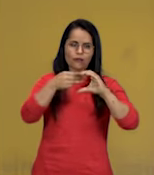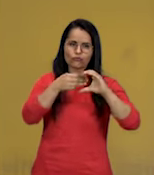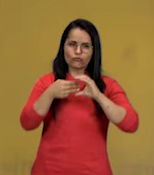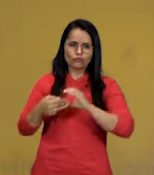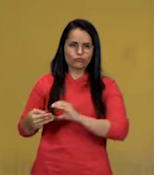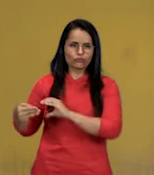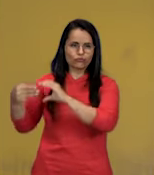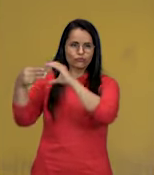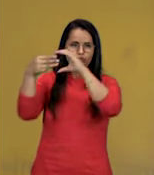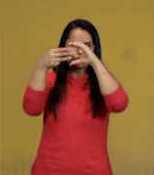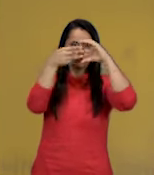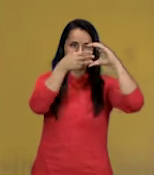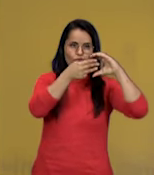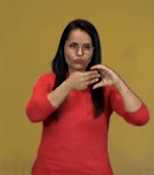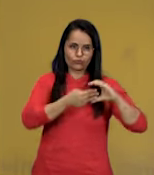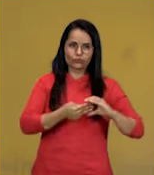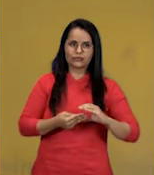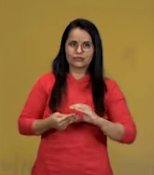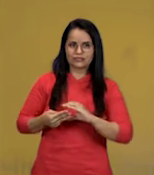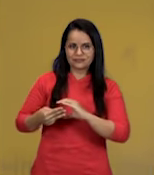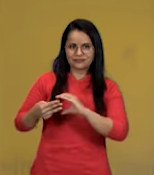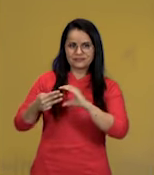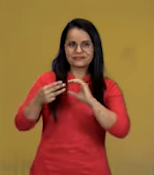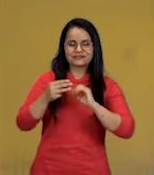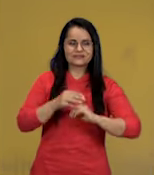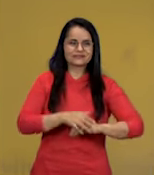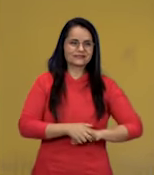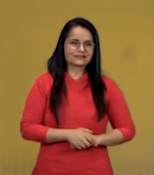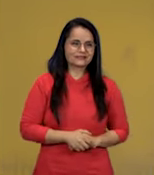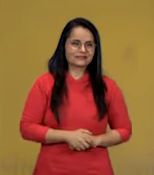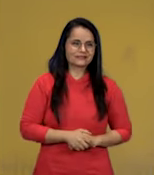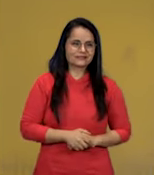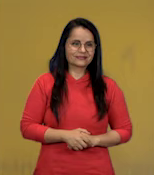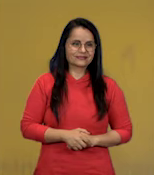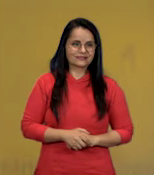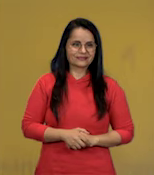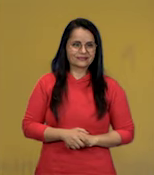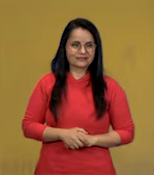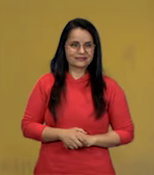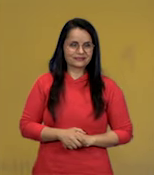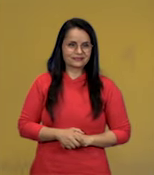muitas células.